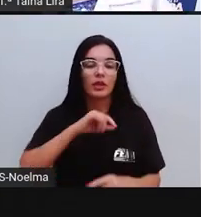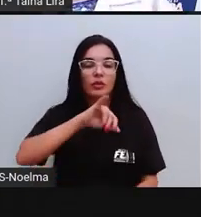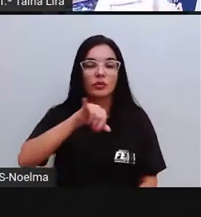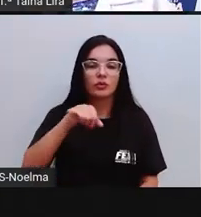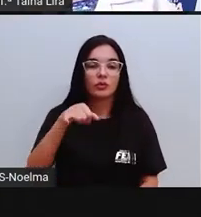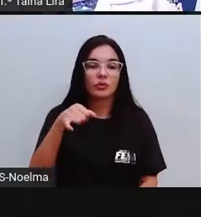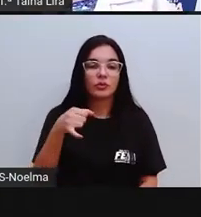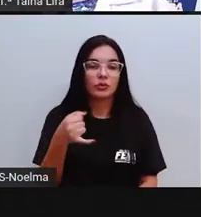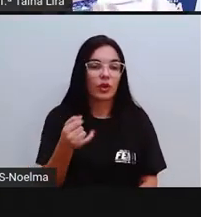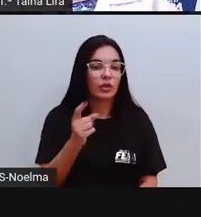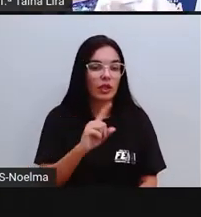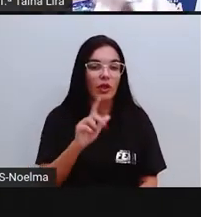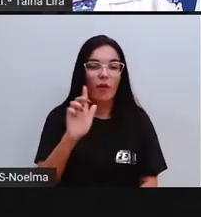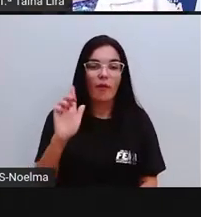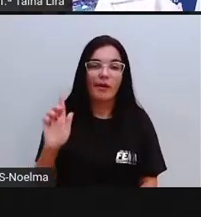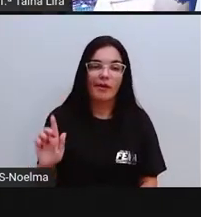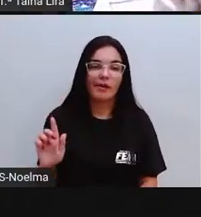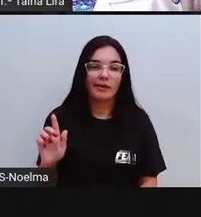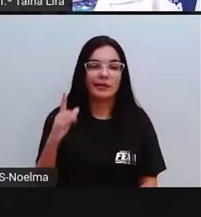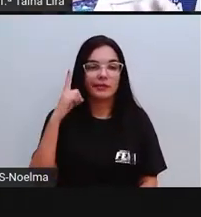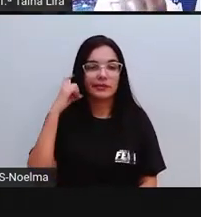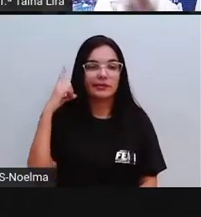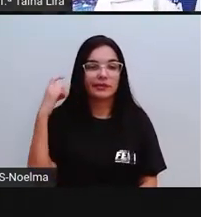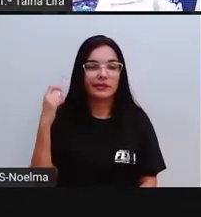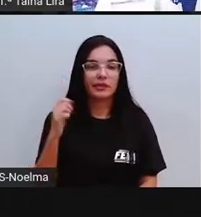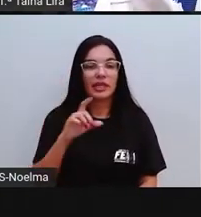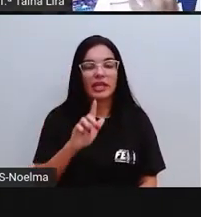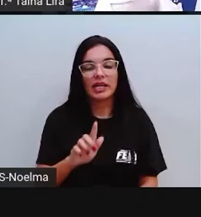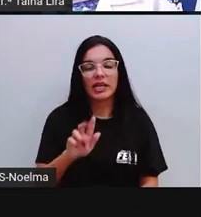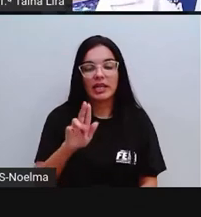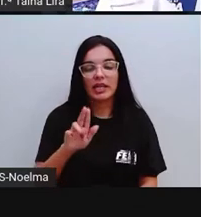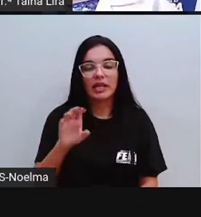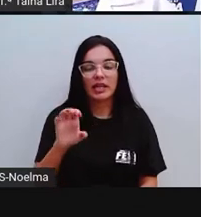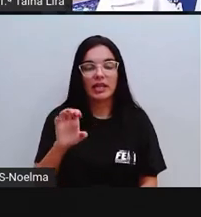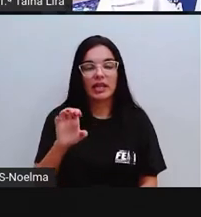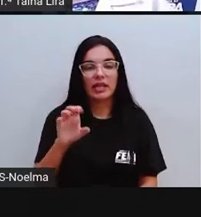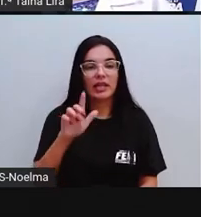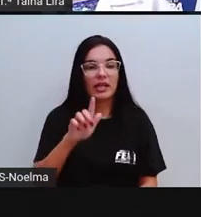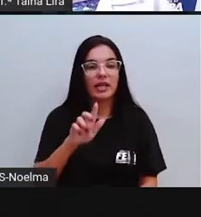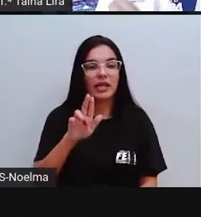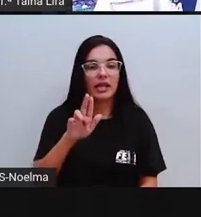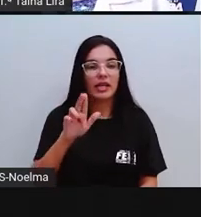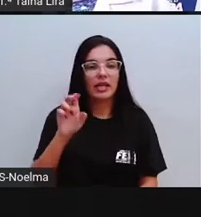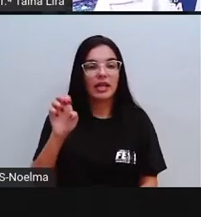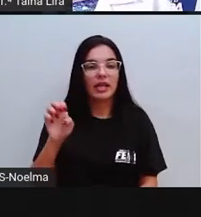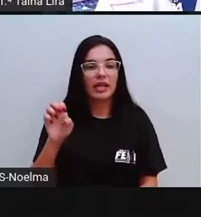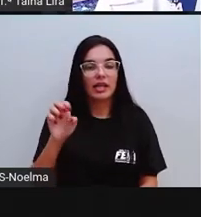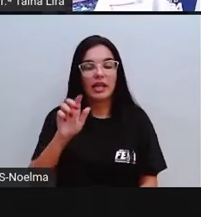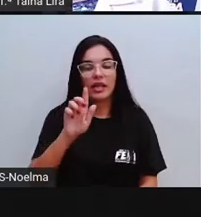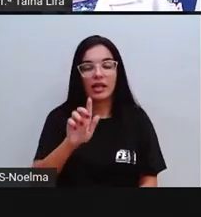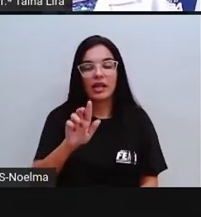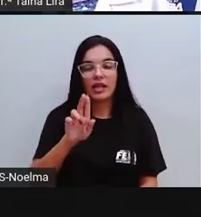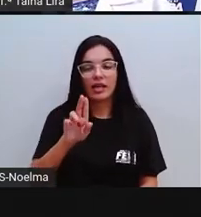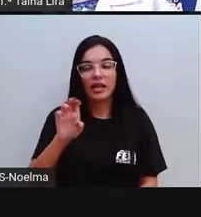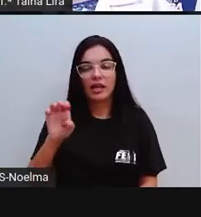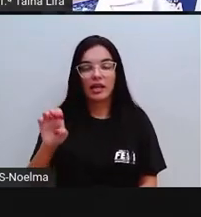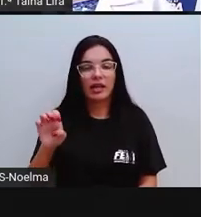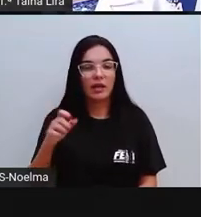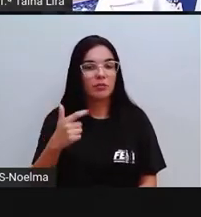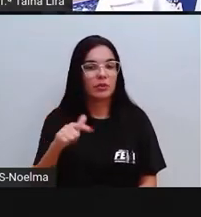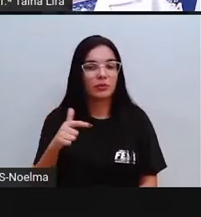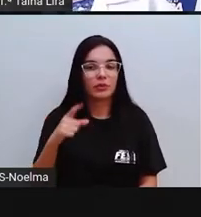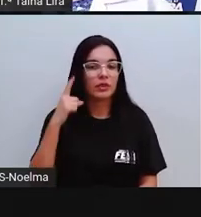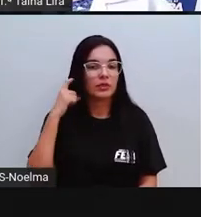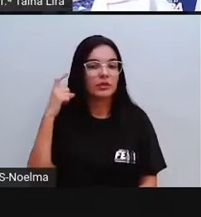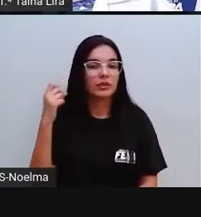G, certo, caranguejo, guindache, tá? Só que a letra I não vai ser